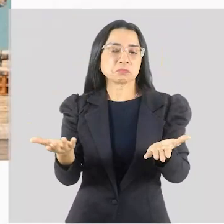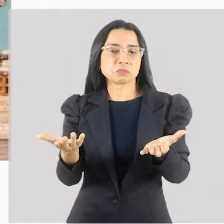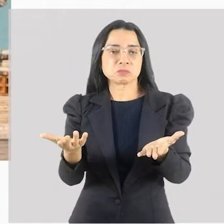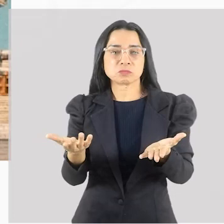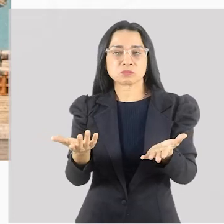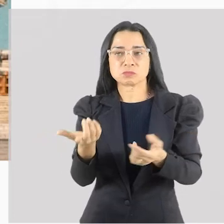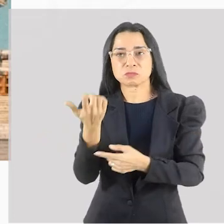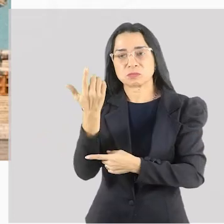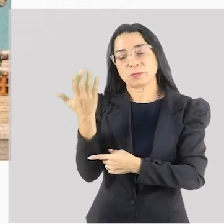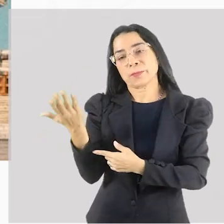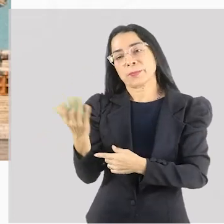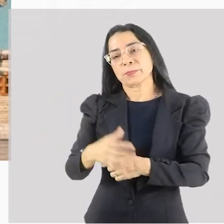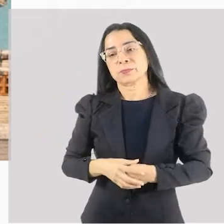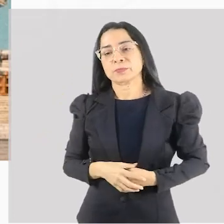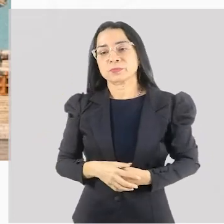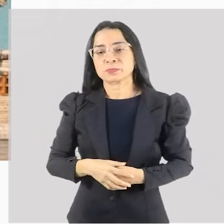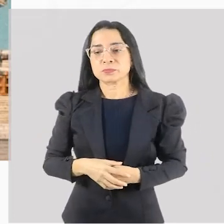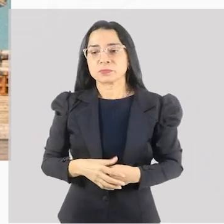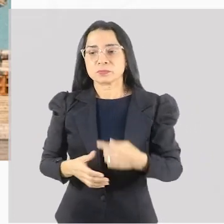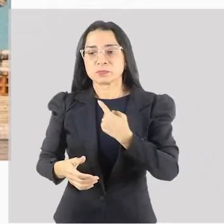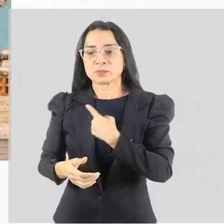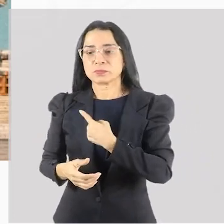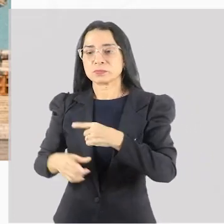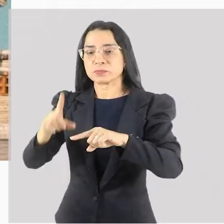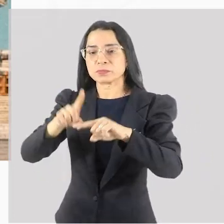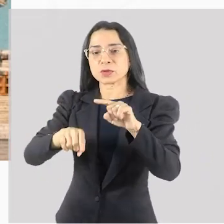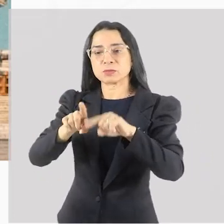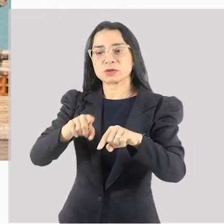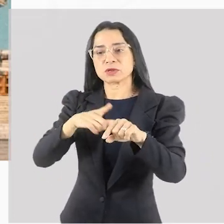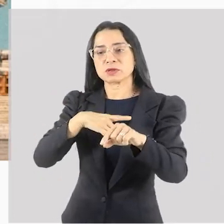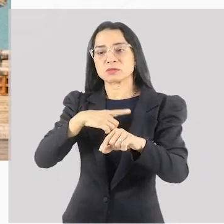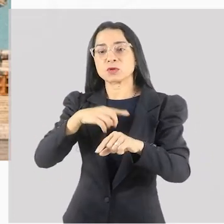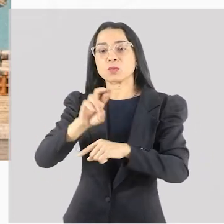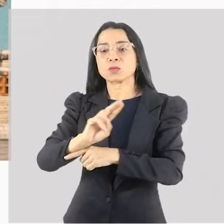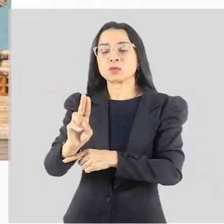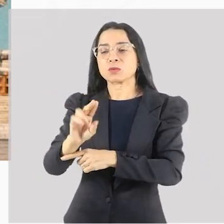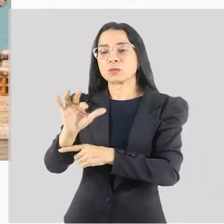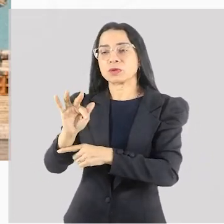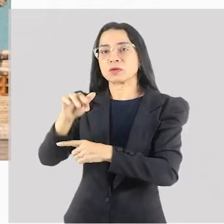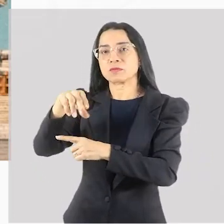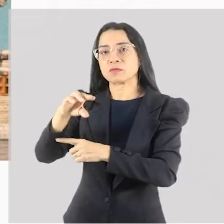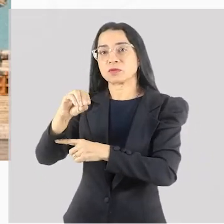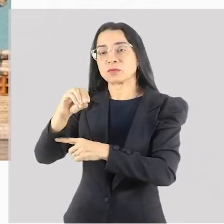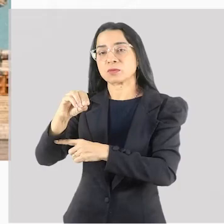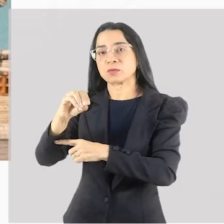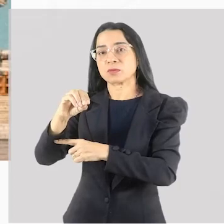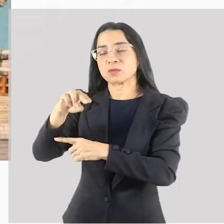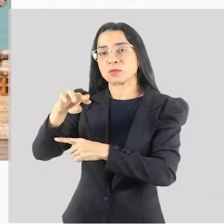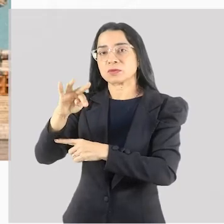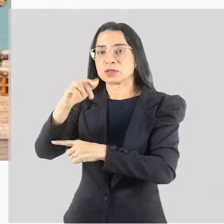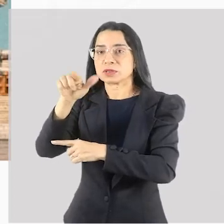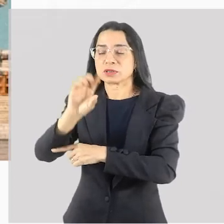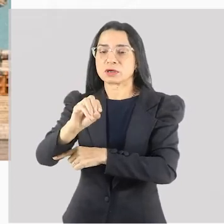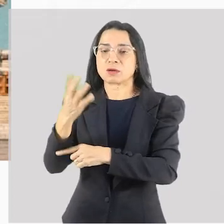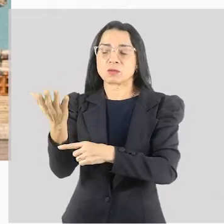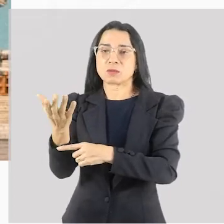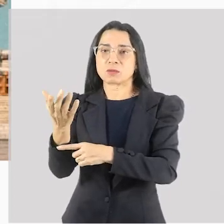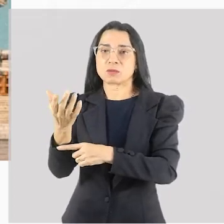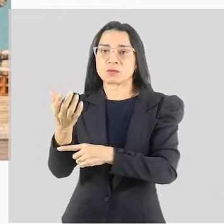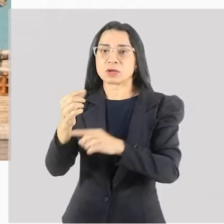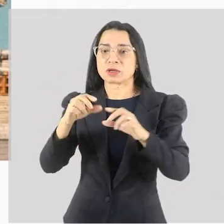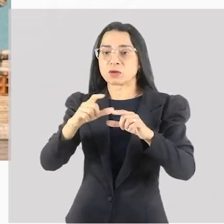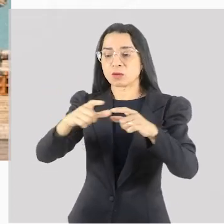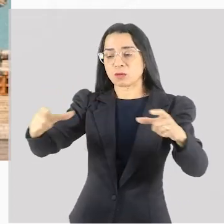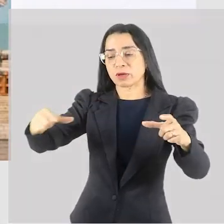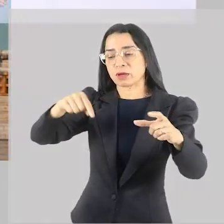Essa peça bem aqui, triangular, tem um nome que é frontão. É bem ali que colocava a estátua dos deuses, aos deuses novamente aí, para dizer